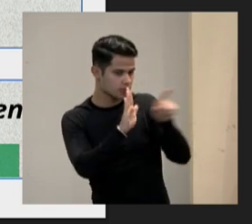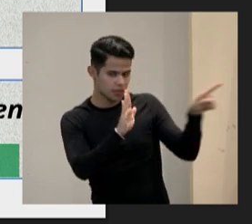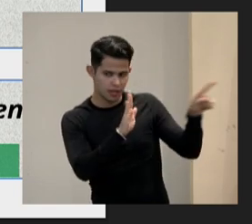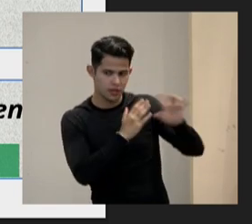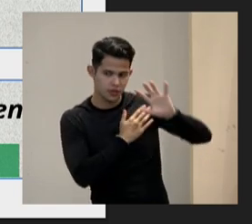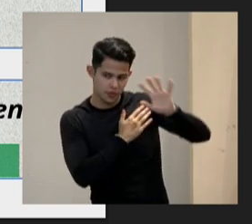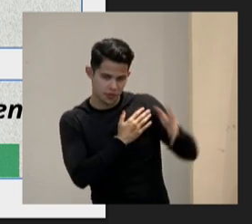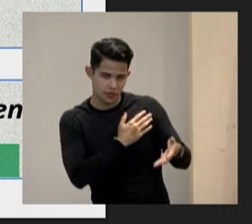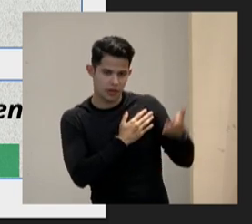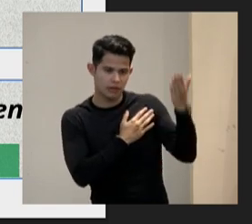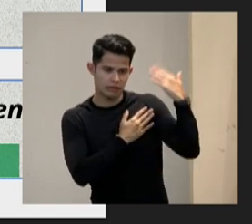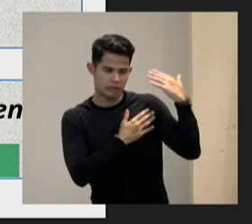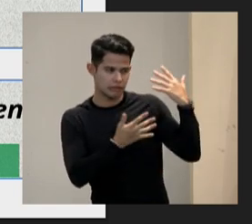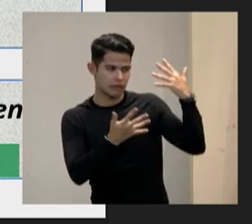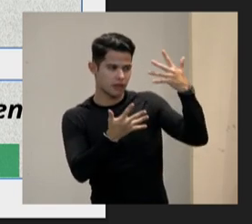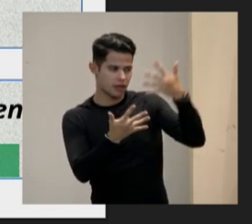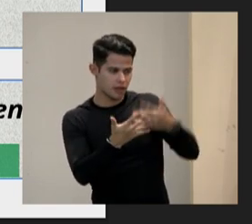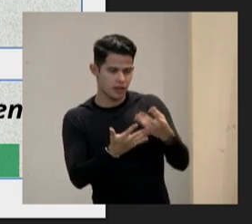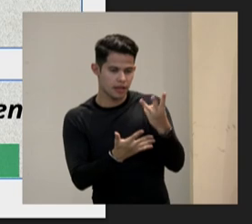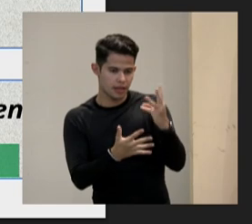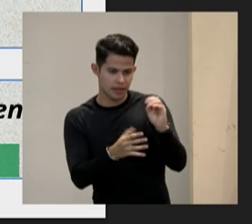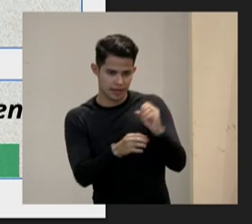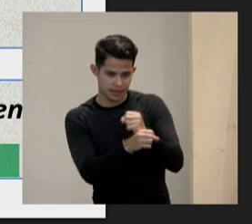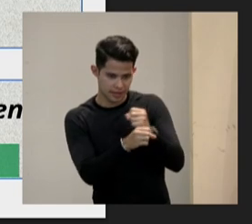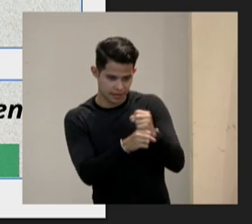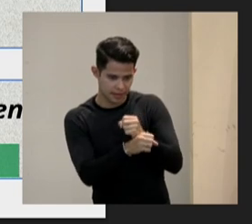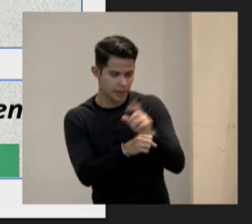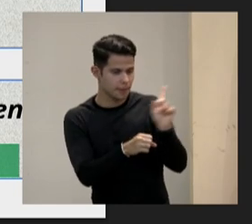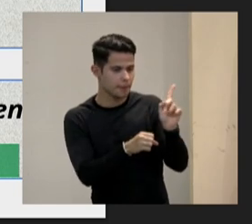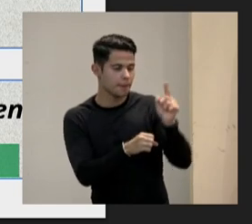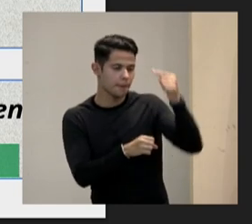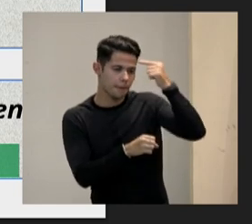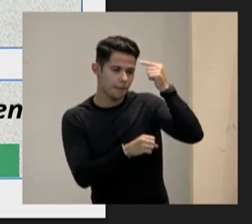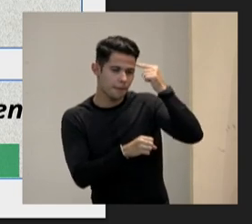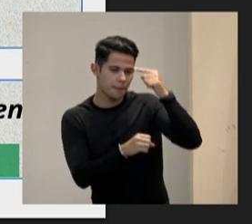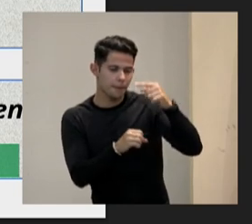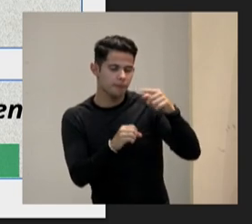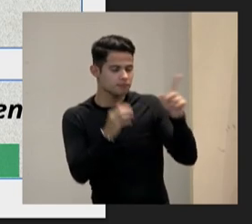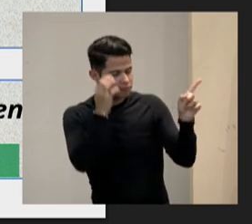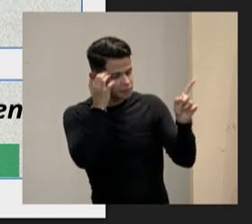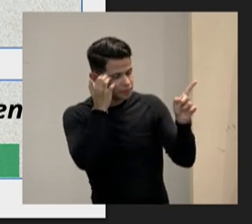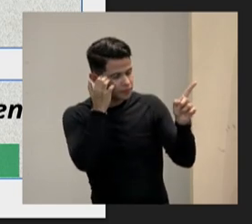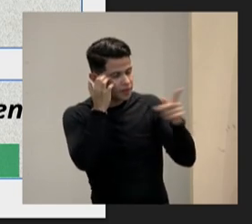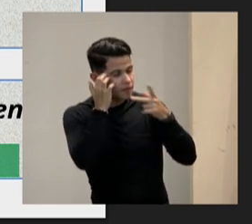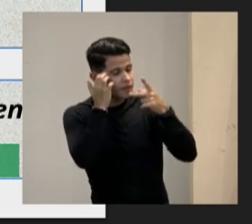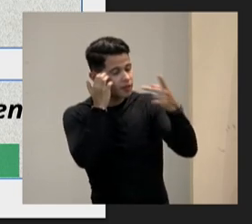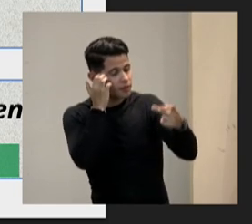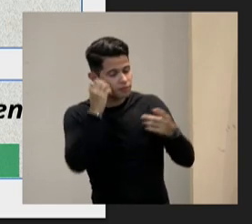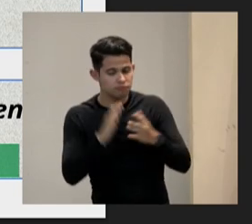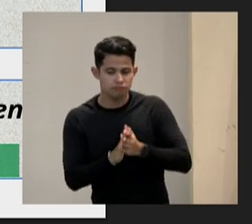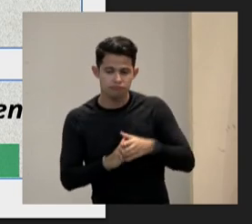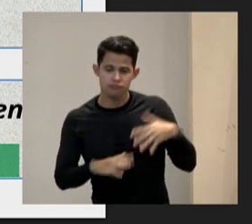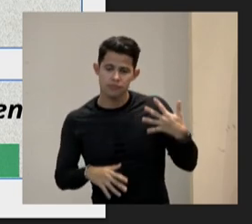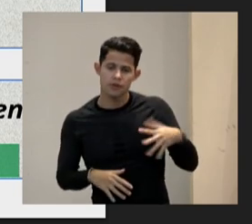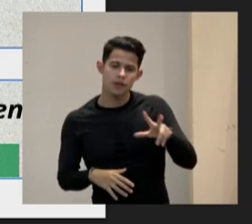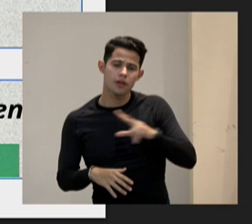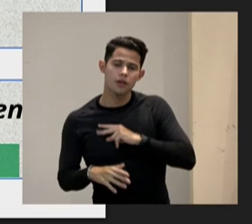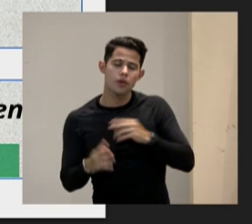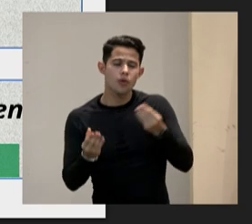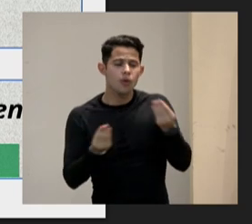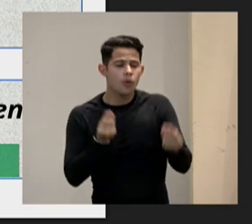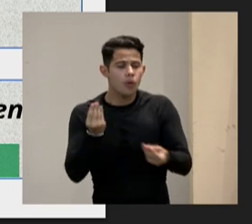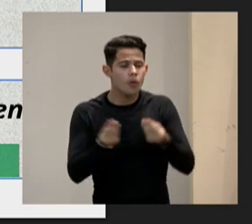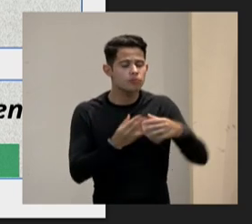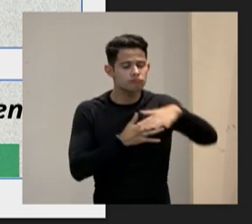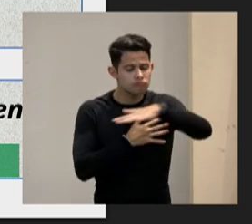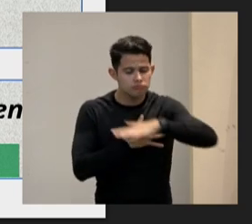mais de 30 anos atrás começaram a pensar nesta ideia eles pensaram e falaram puxa vida como eu posso construir um